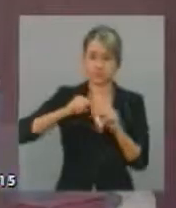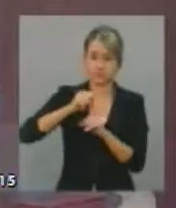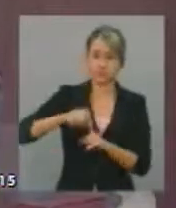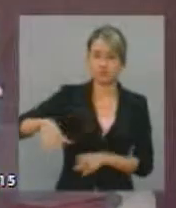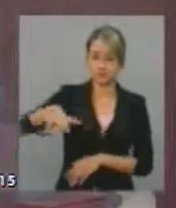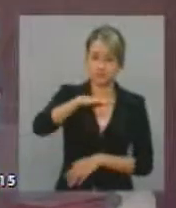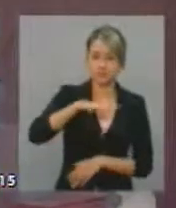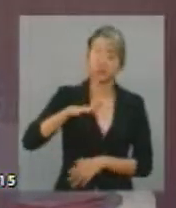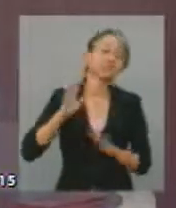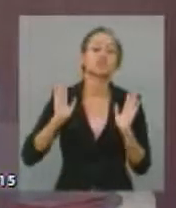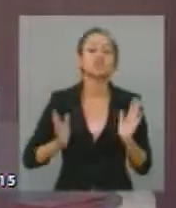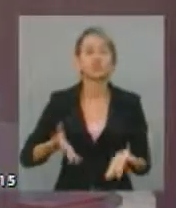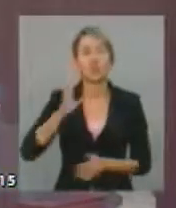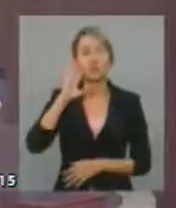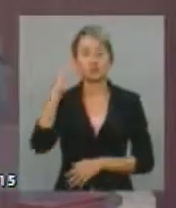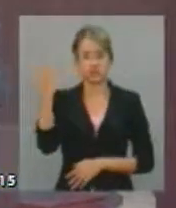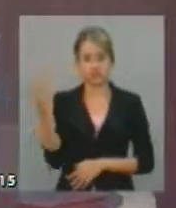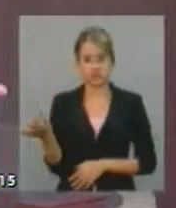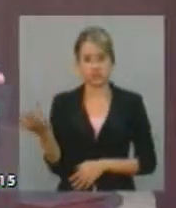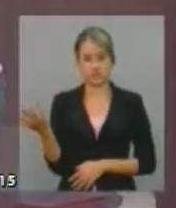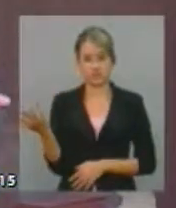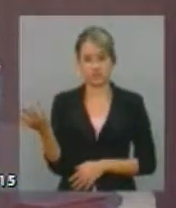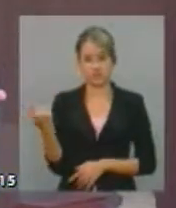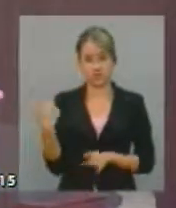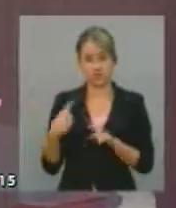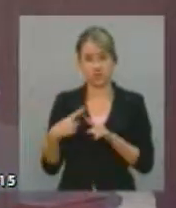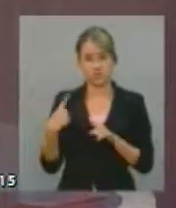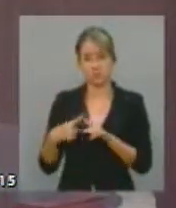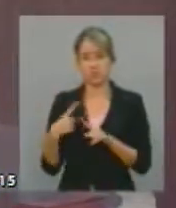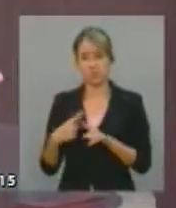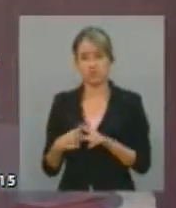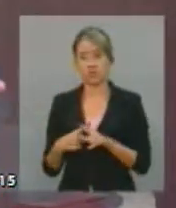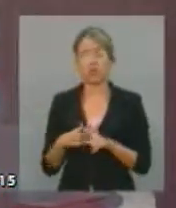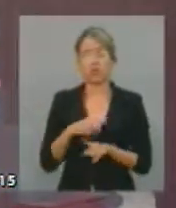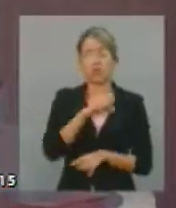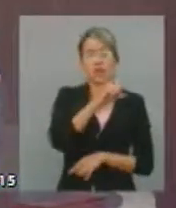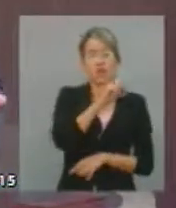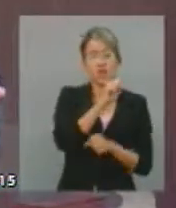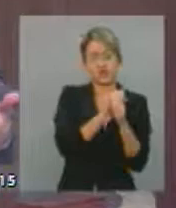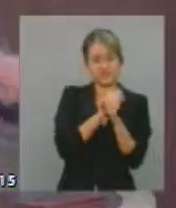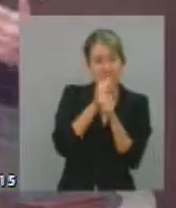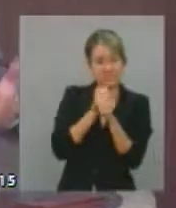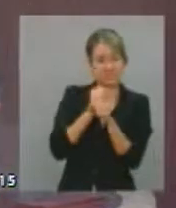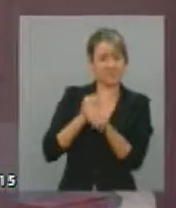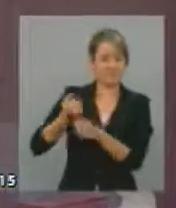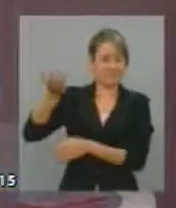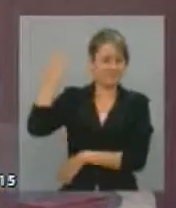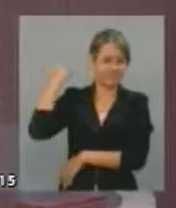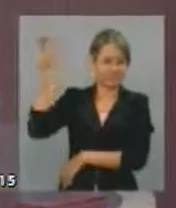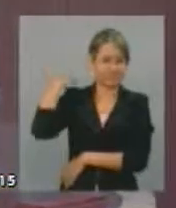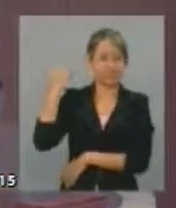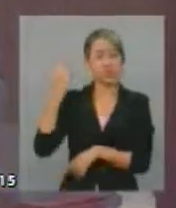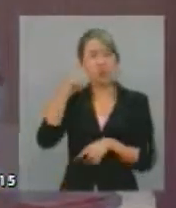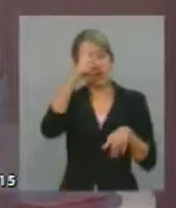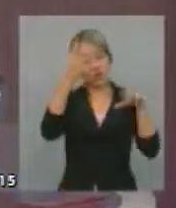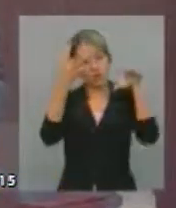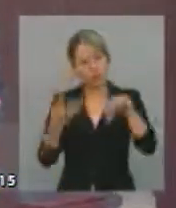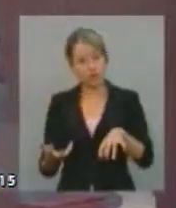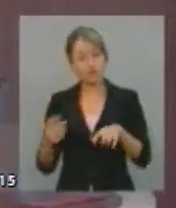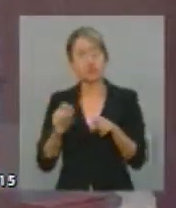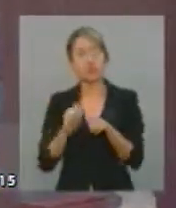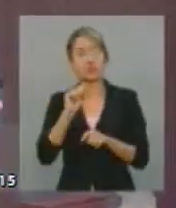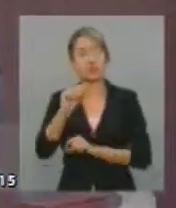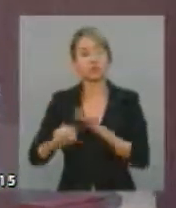lei penal, já estava resolvido, porque nos anos 80 e 90 não se fez outra coisa no Congresso Nacional, inclusive de forma demagógica, do que